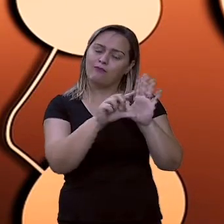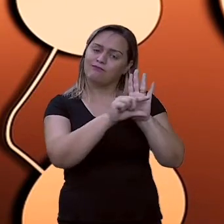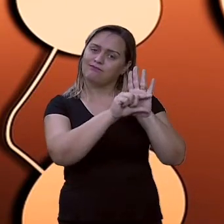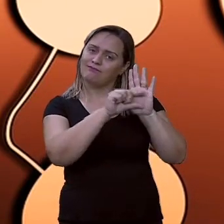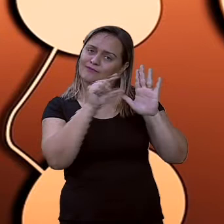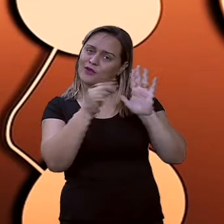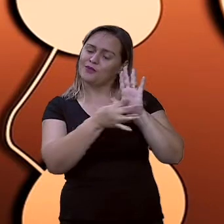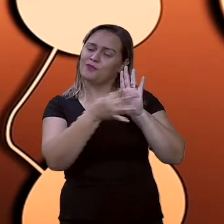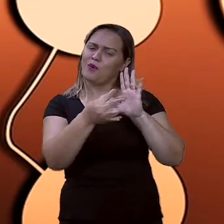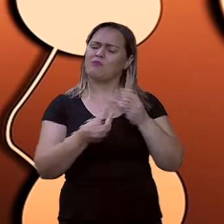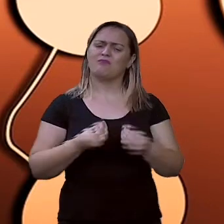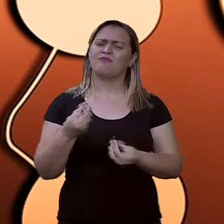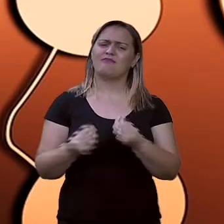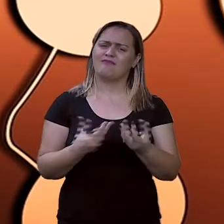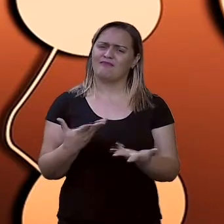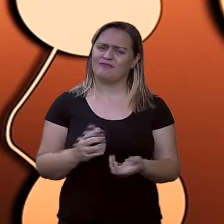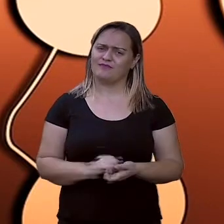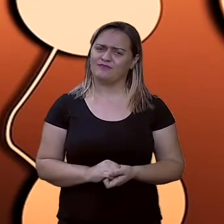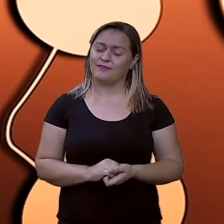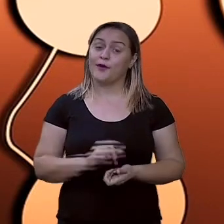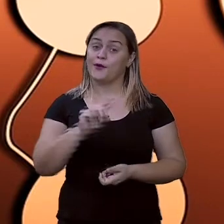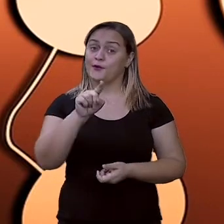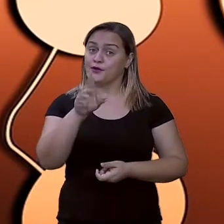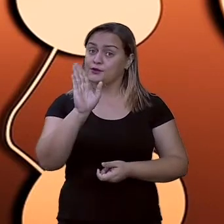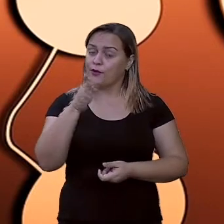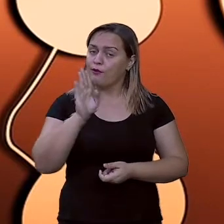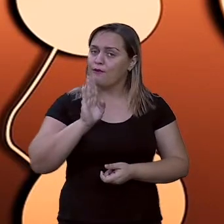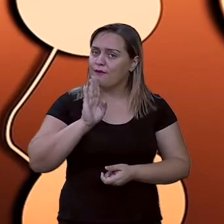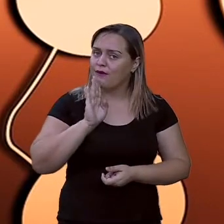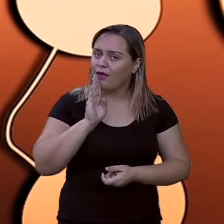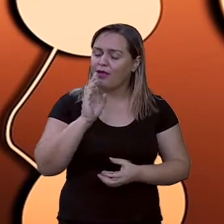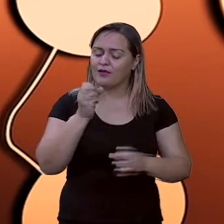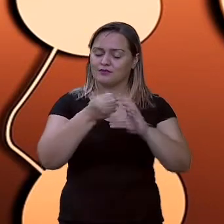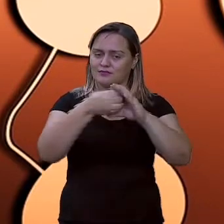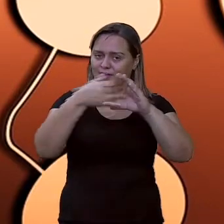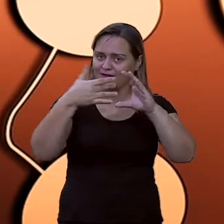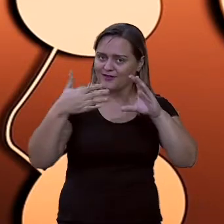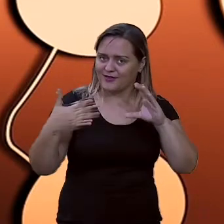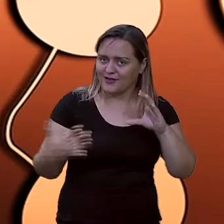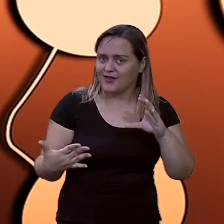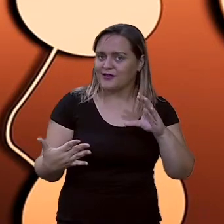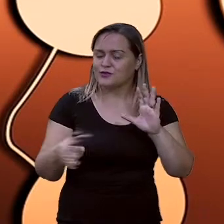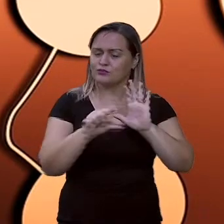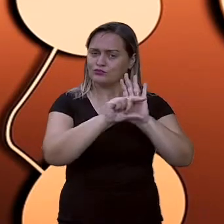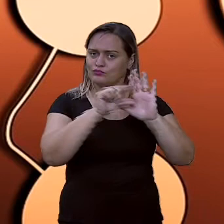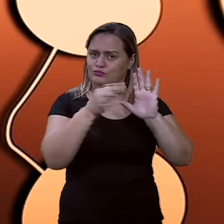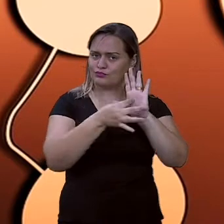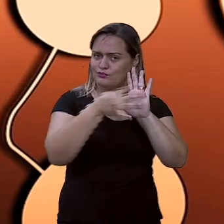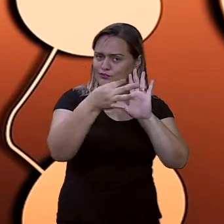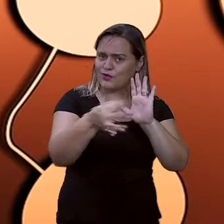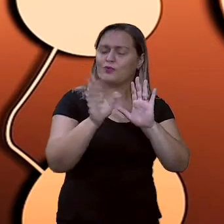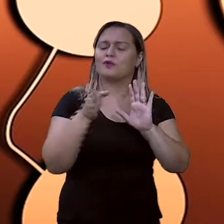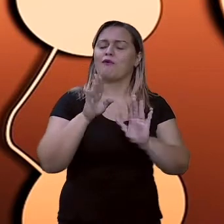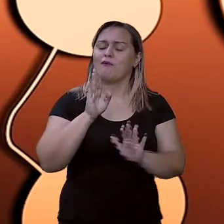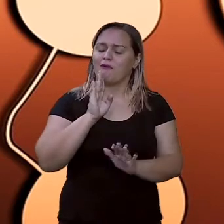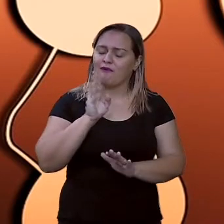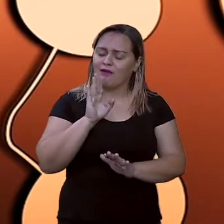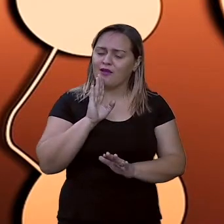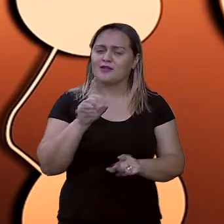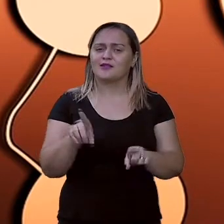Você já conhece as características de um artigo de opinião, não é mesmo? Já conhece a estrutura?